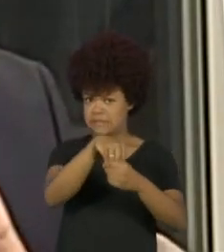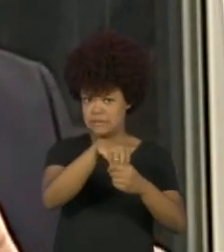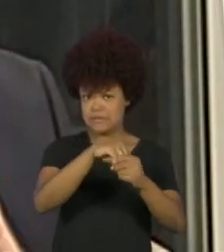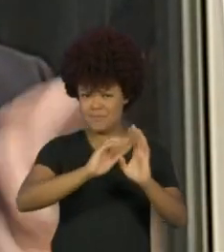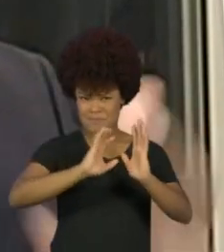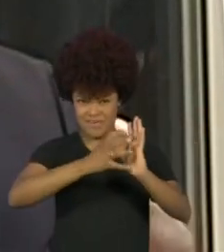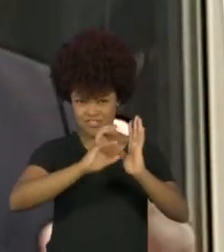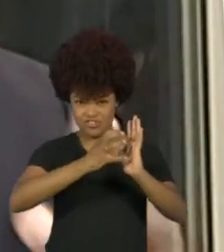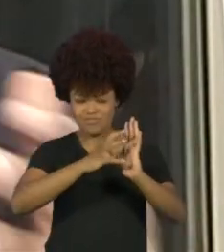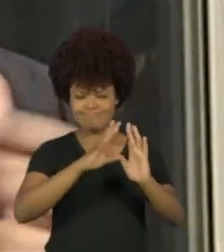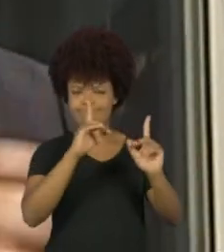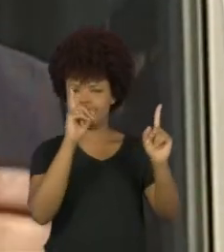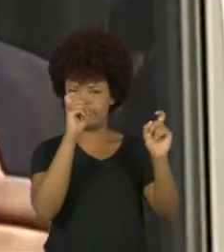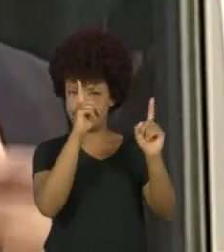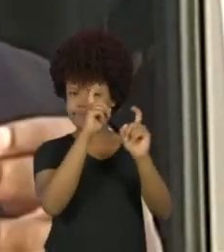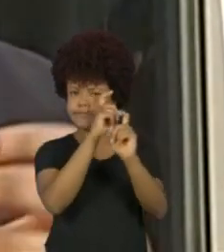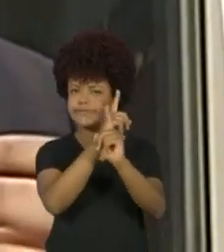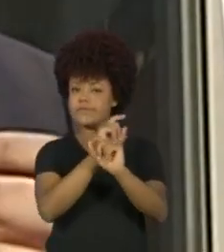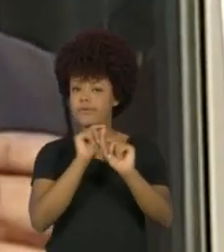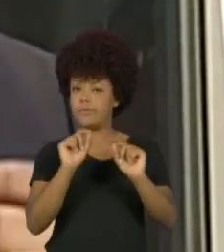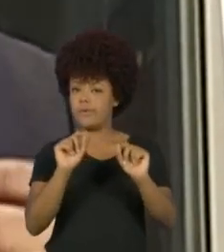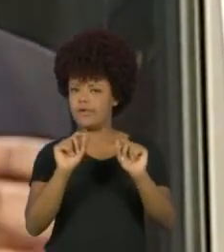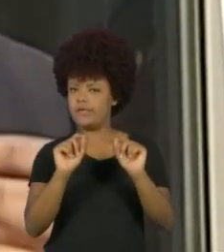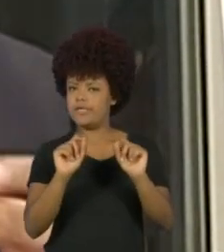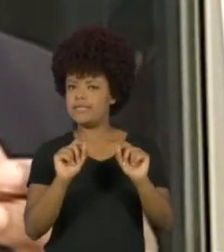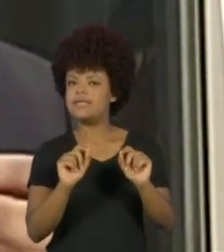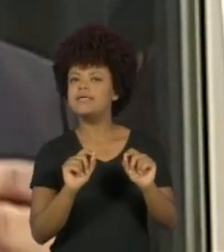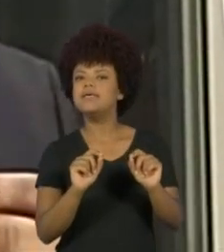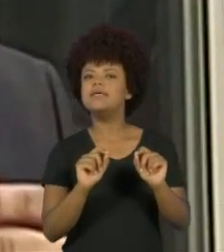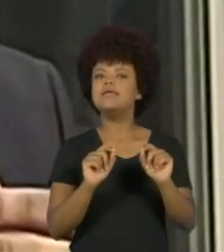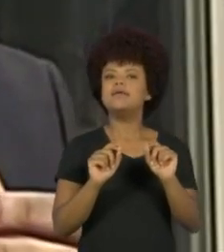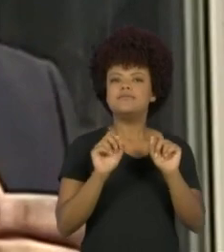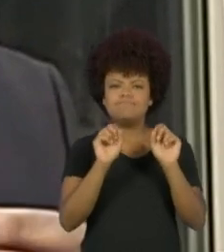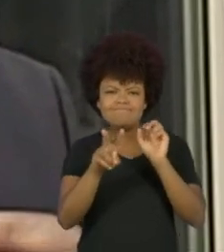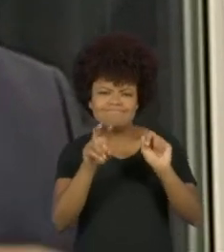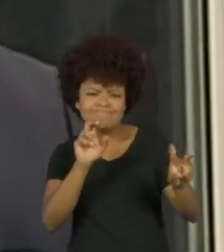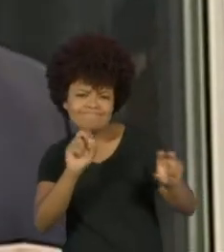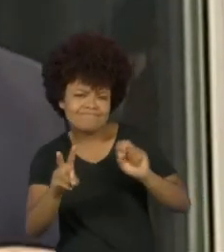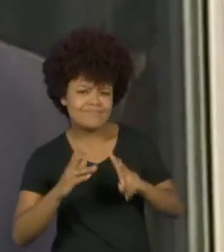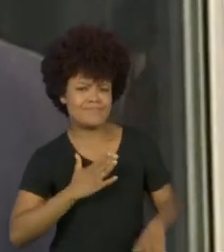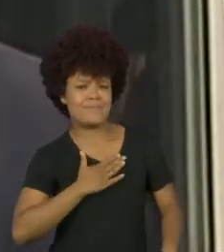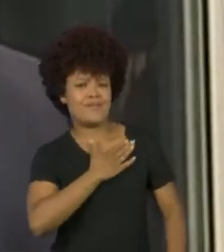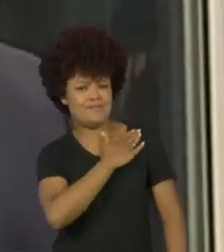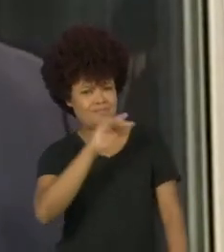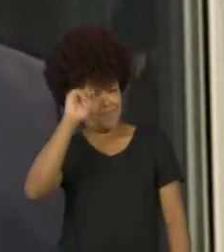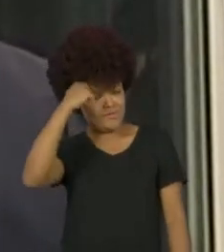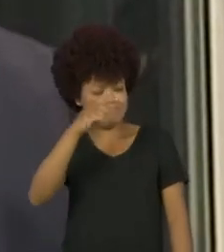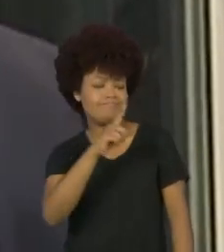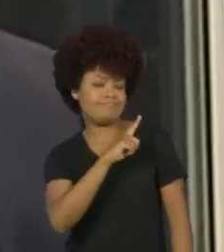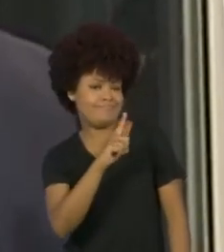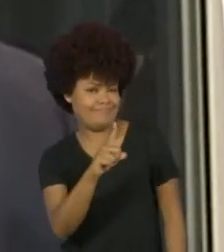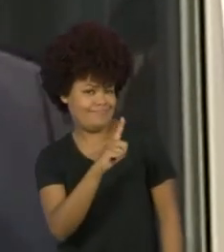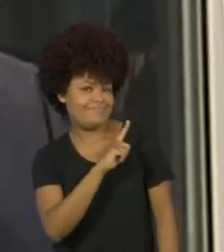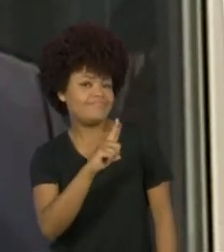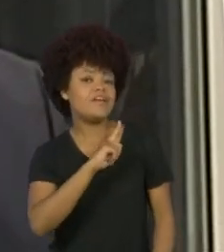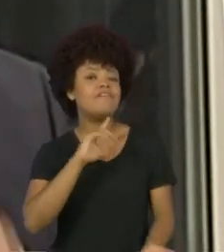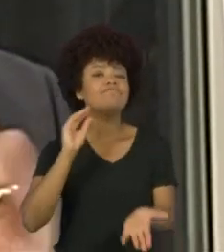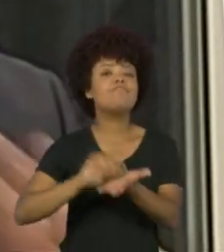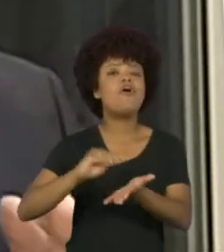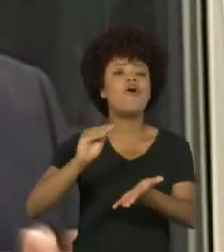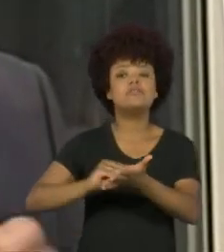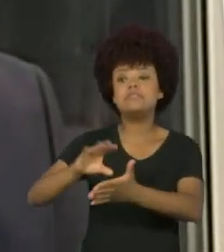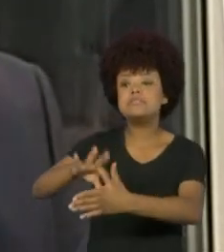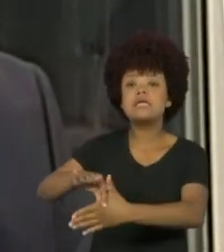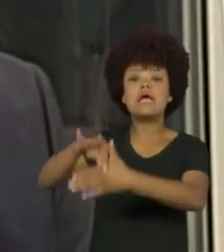de lidar por conta do racismo institucional e estrutural com lideranças negras e com a pauta racial.